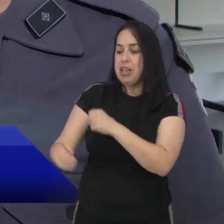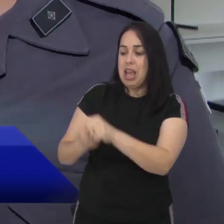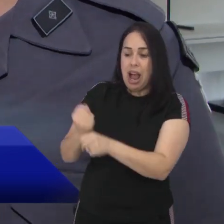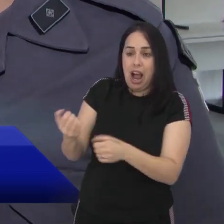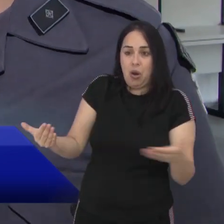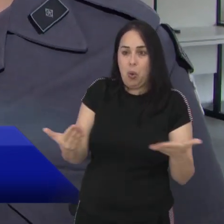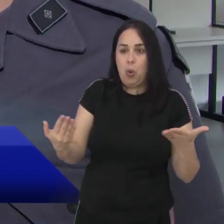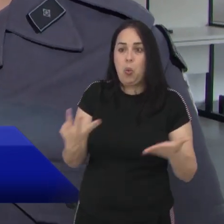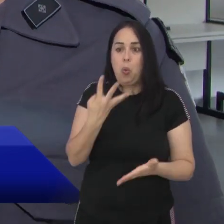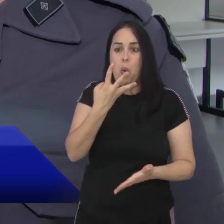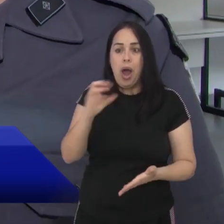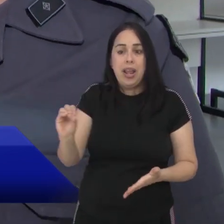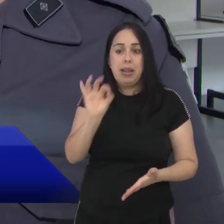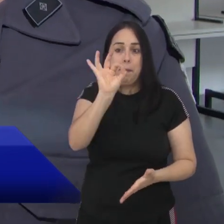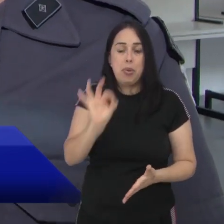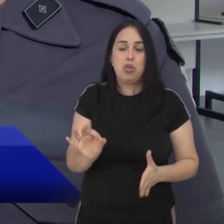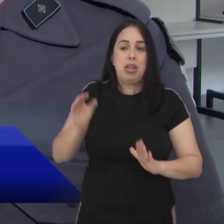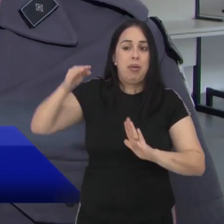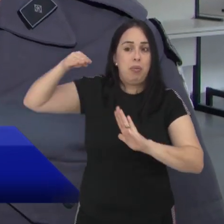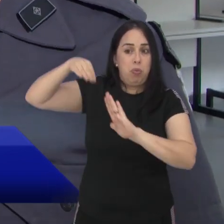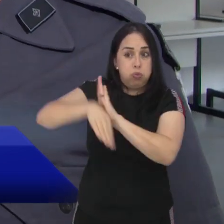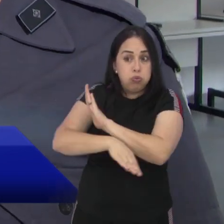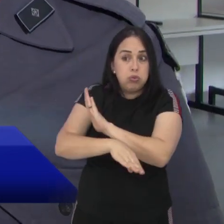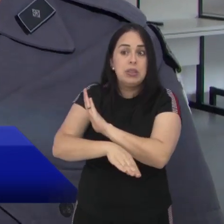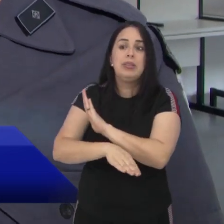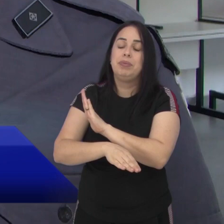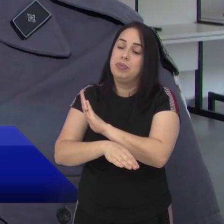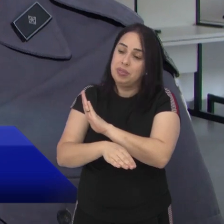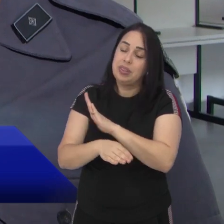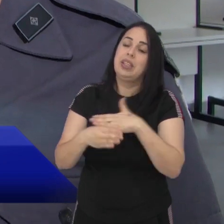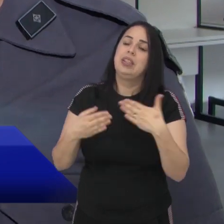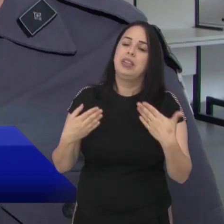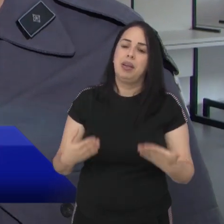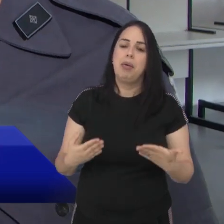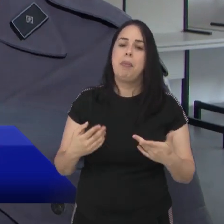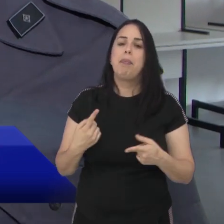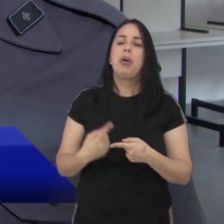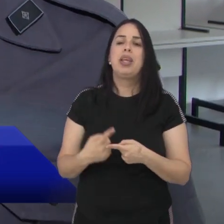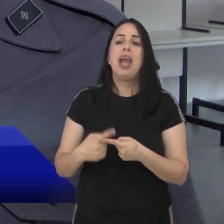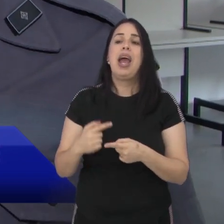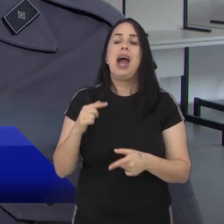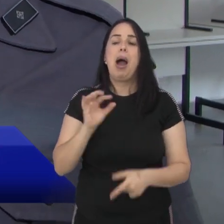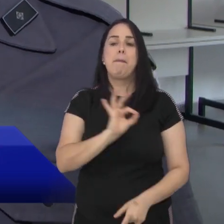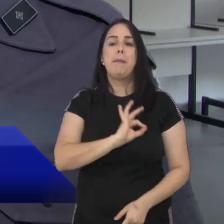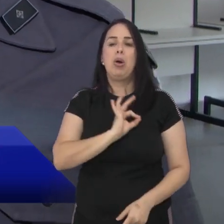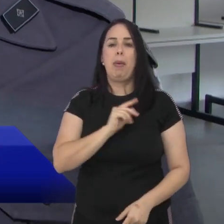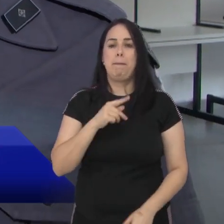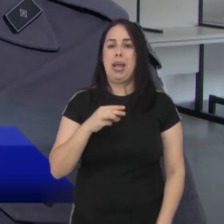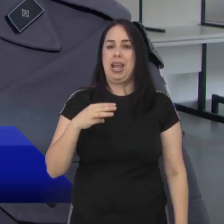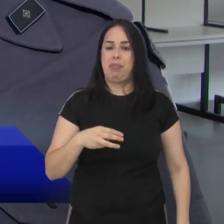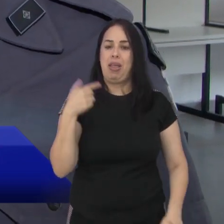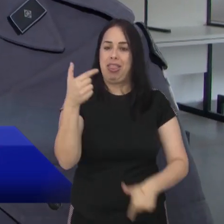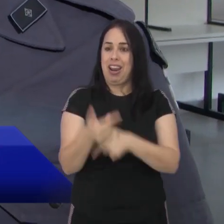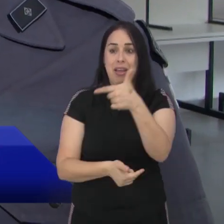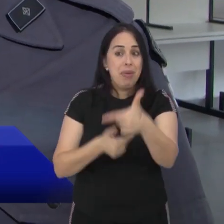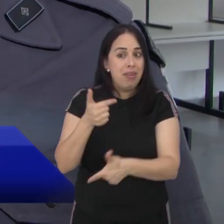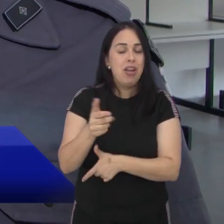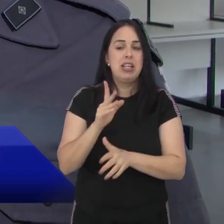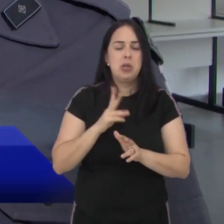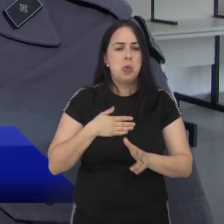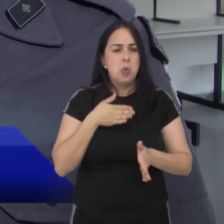% de ocorrências envolvendo os fluxos aqui em São José. Isso se dá pelo trabalho da Polícia Militar,